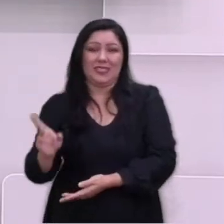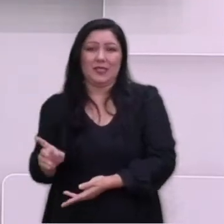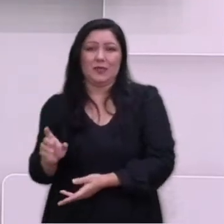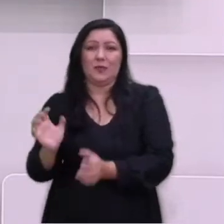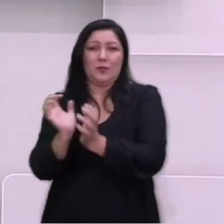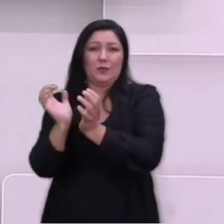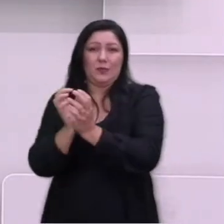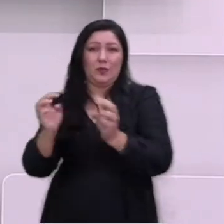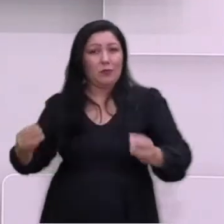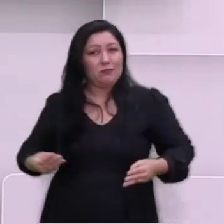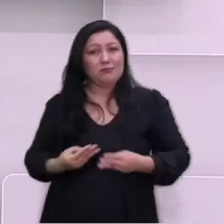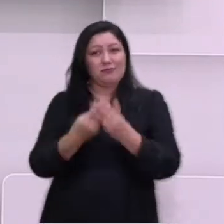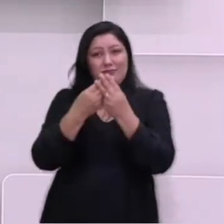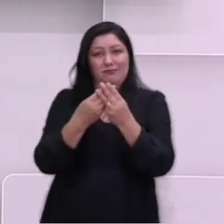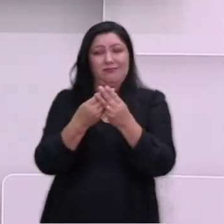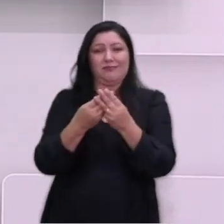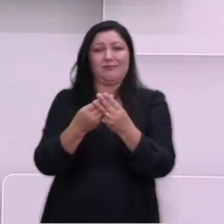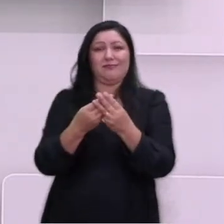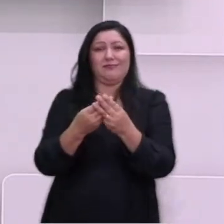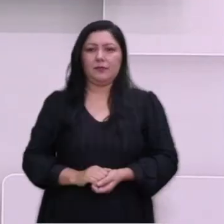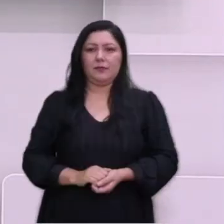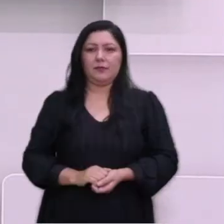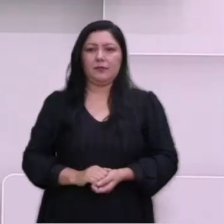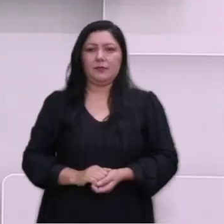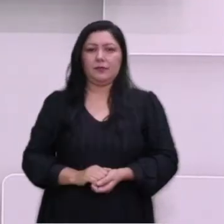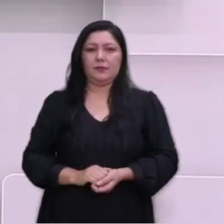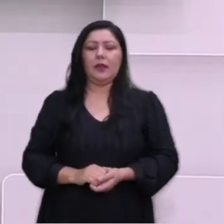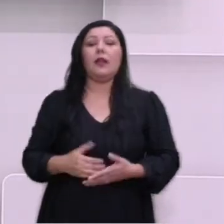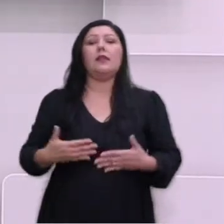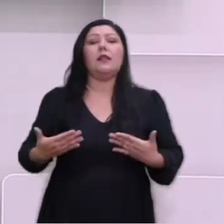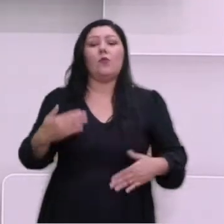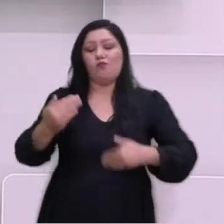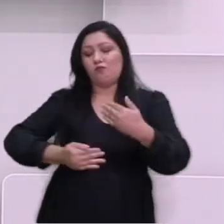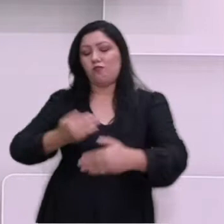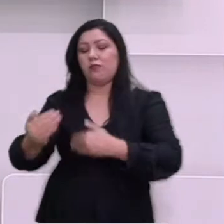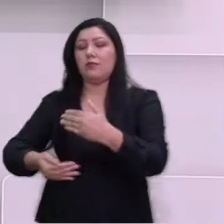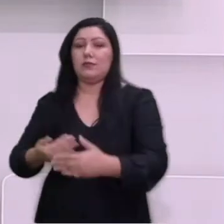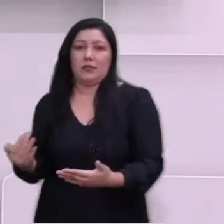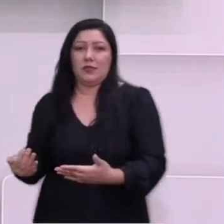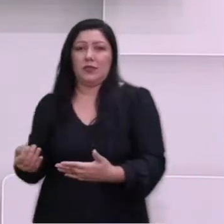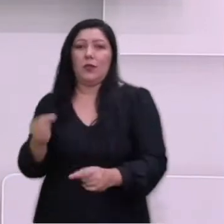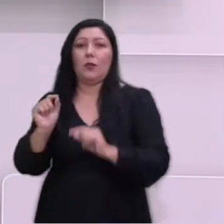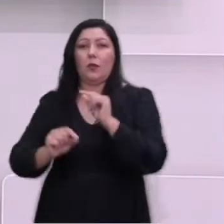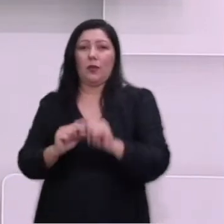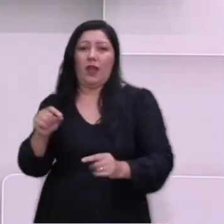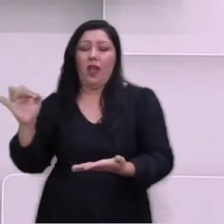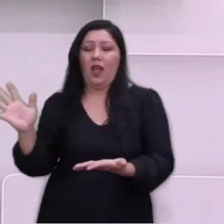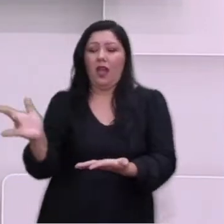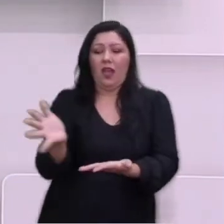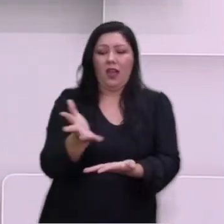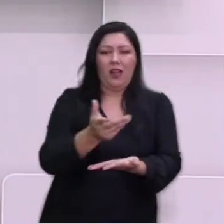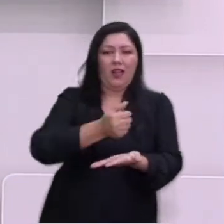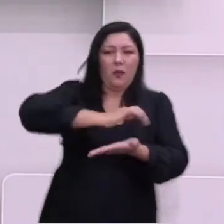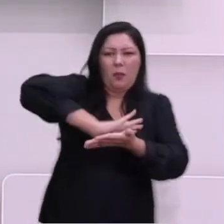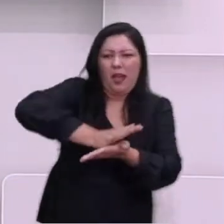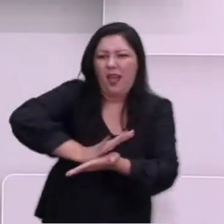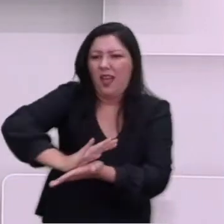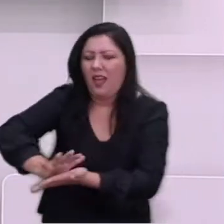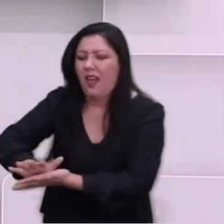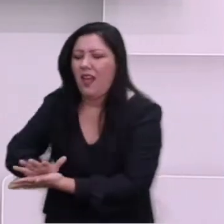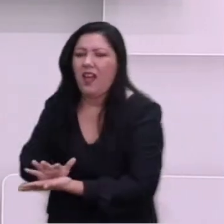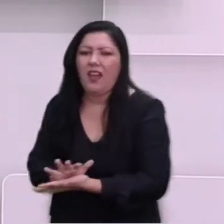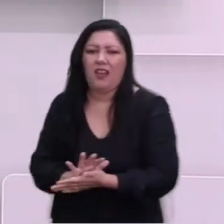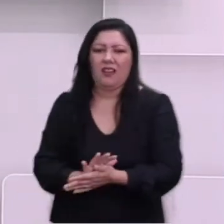culpados de todos os males. Isto gerou o chamado Holocausto, que foi o assassinato em escala